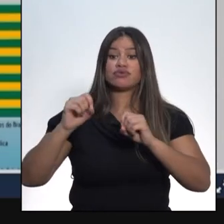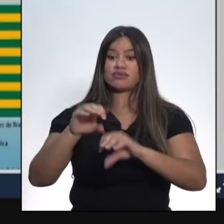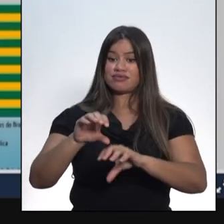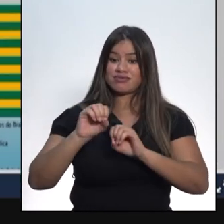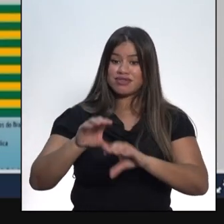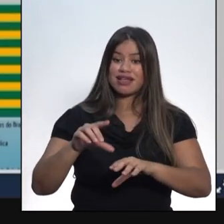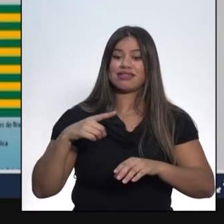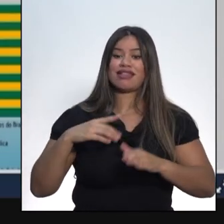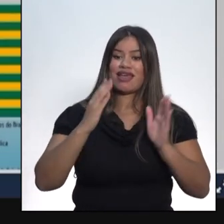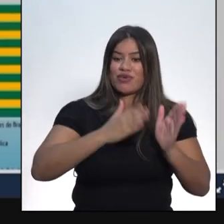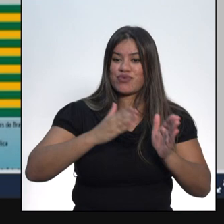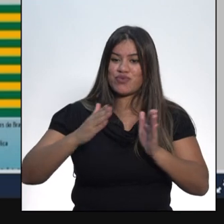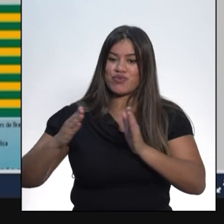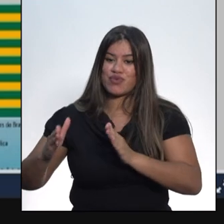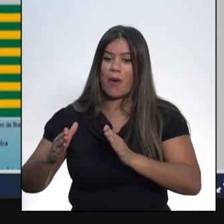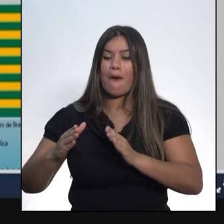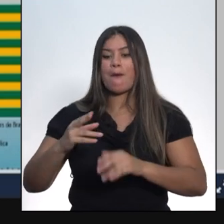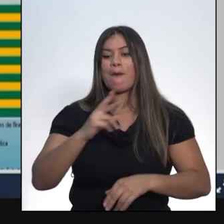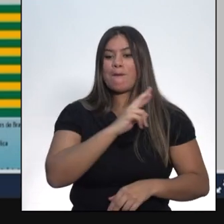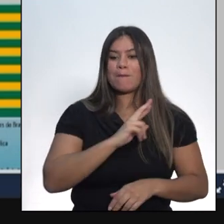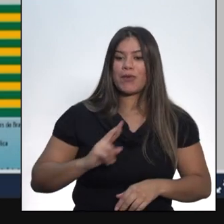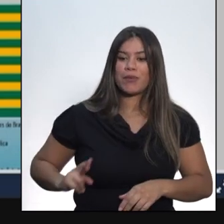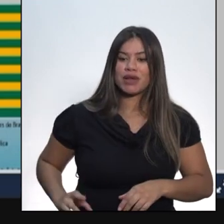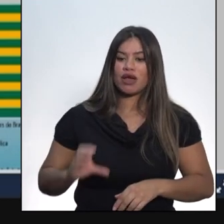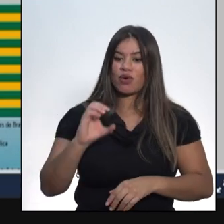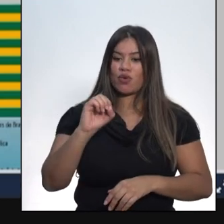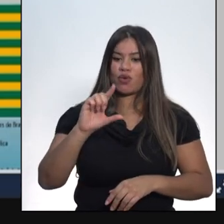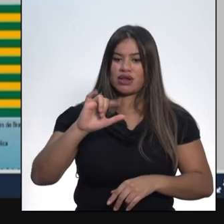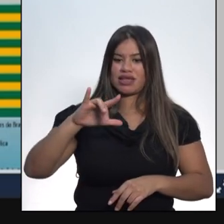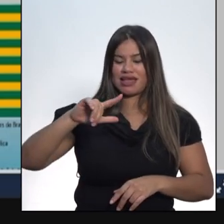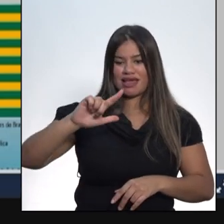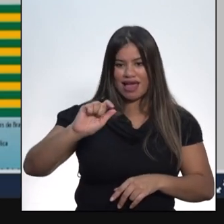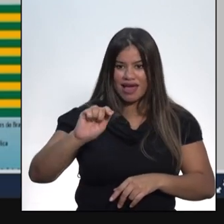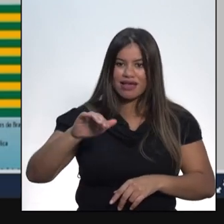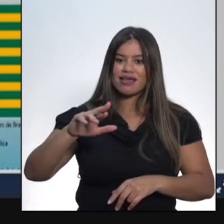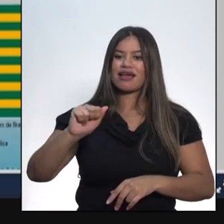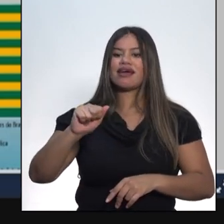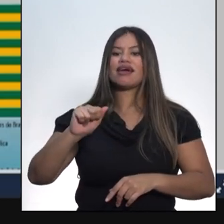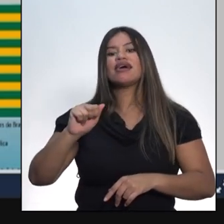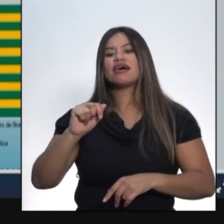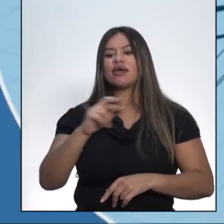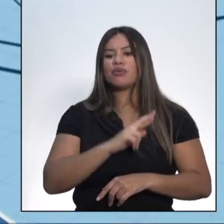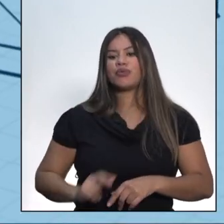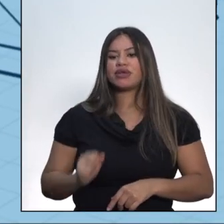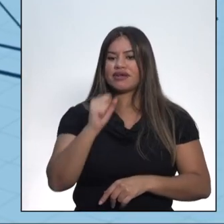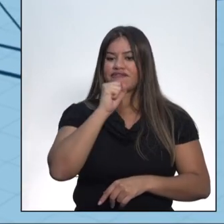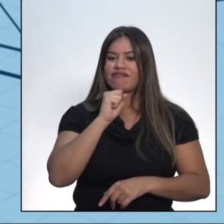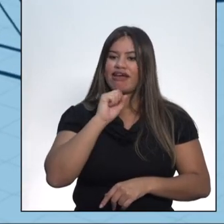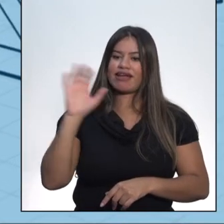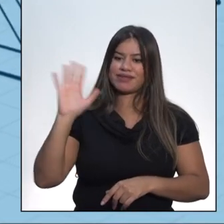República Oligárquica na República Velha. Muito obrigado e até a nossa próxima aula.